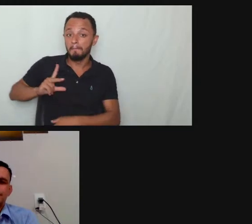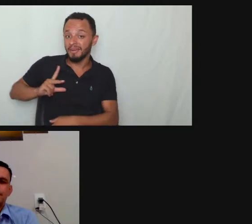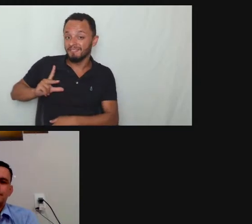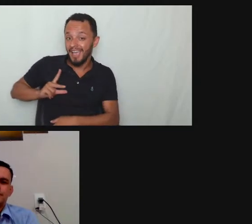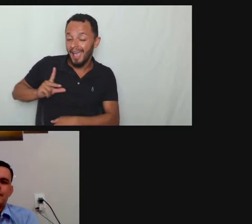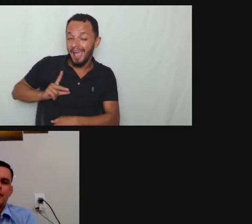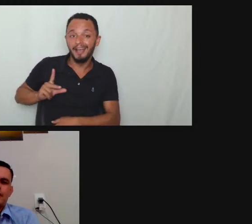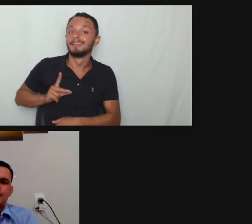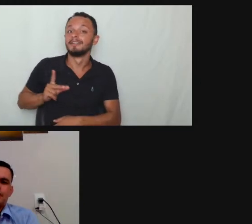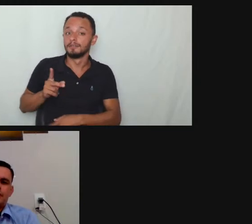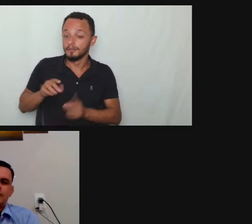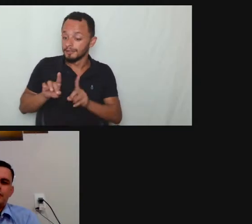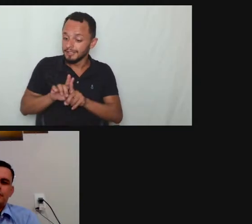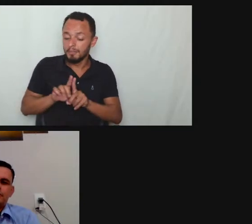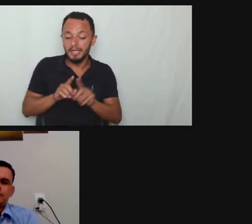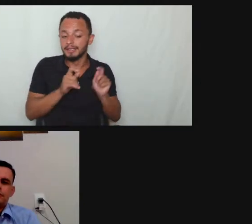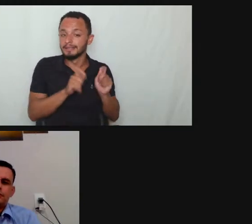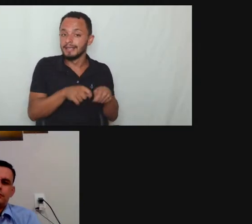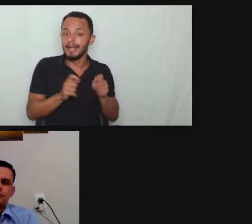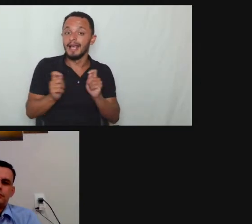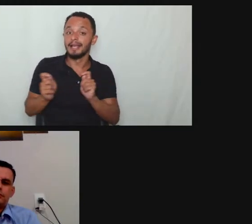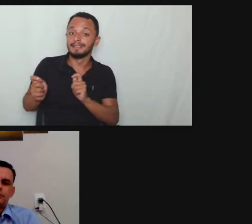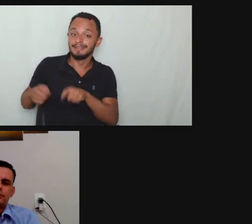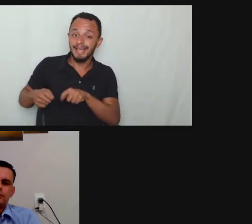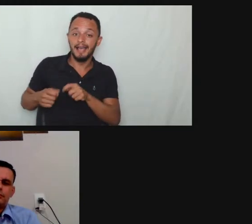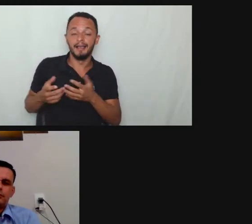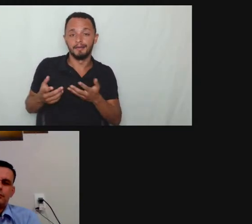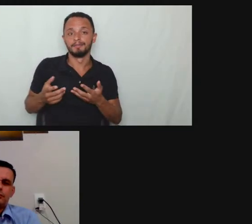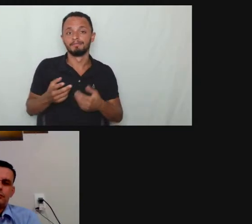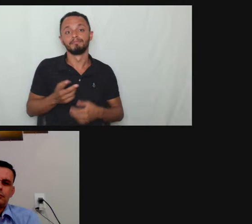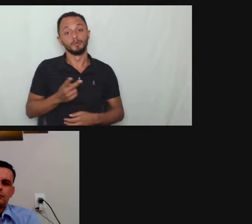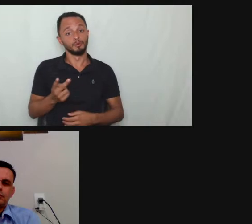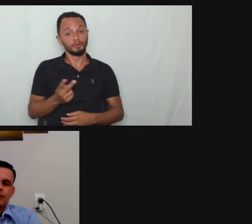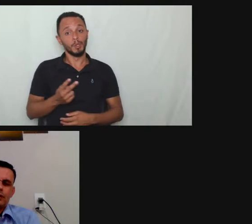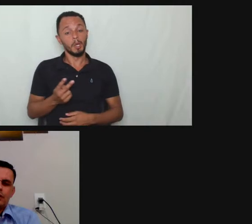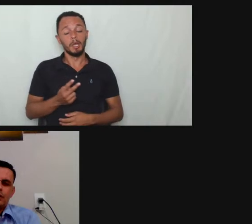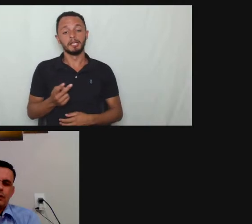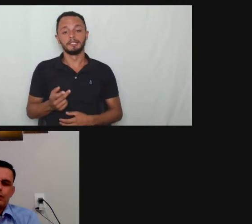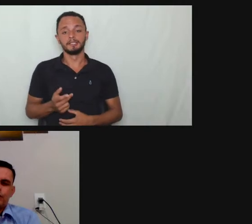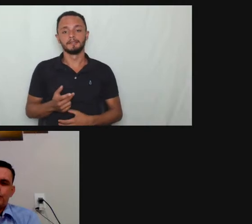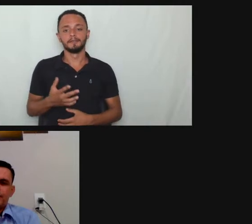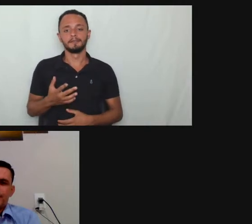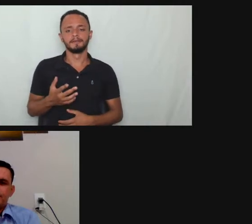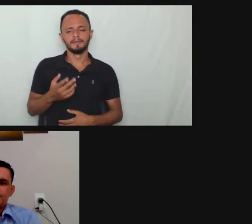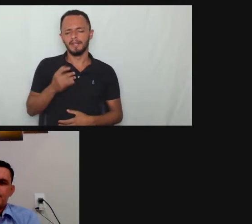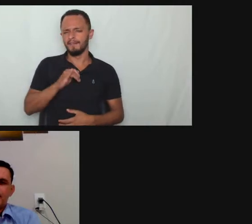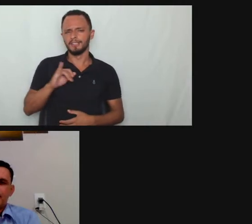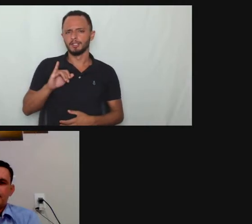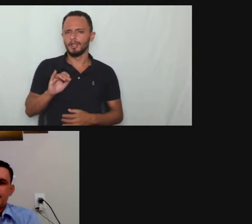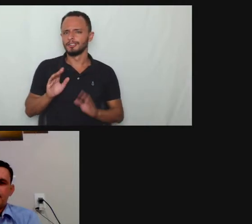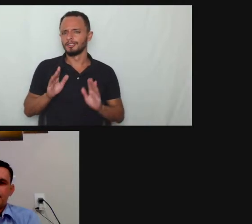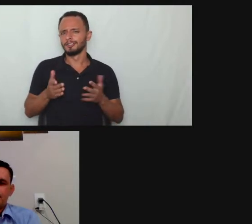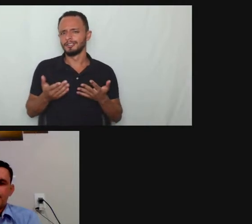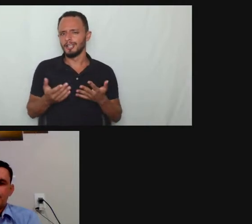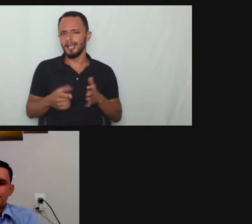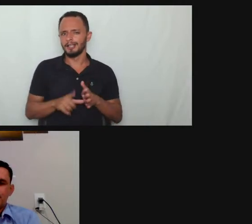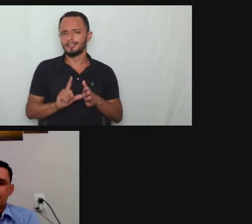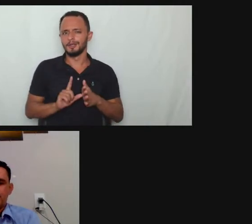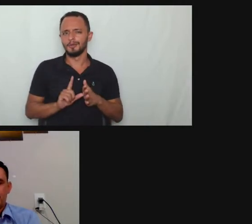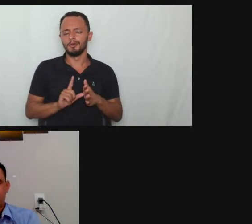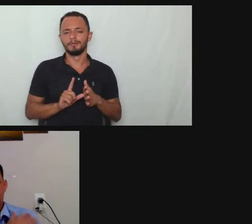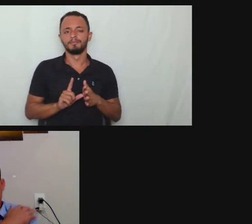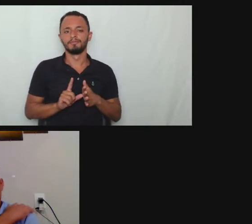responder pra ela como é que ela faz essa situação a senhora já até mencionou anteriormente aqui né Doutor entendo sim que ela tem